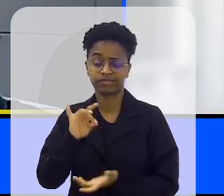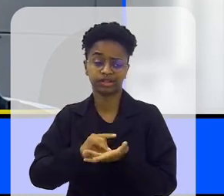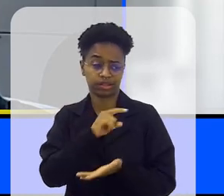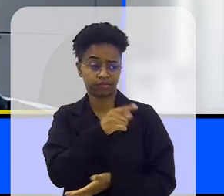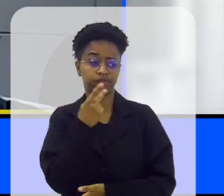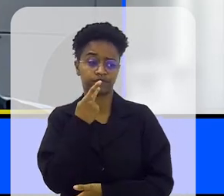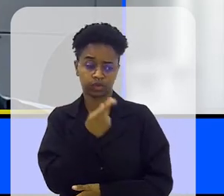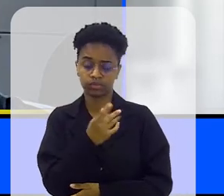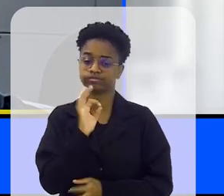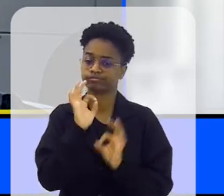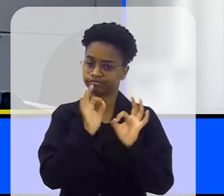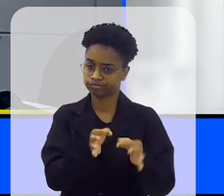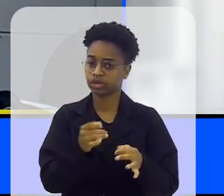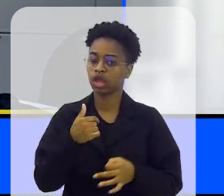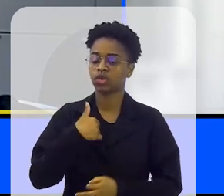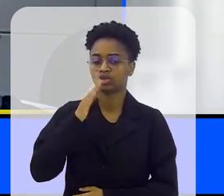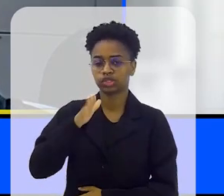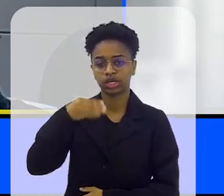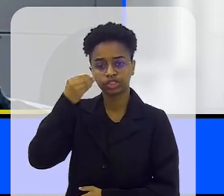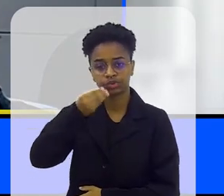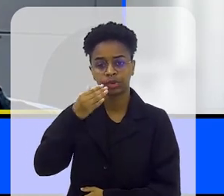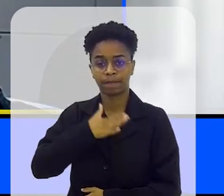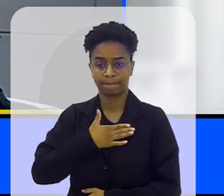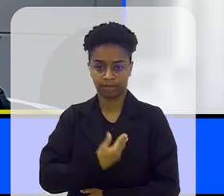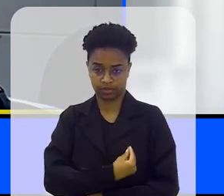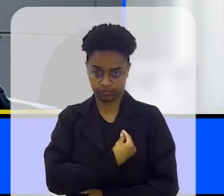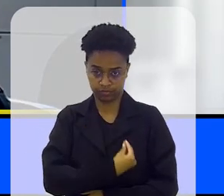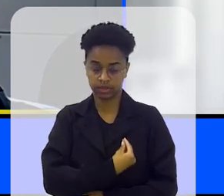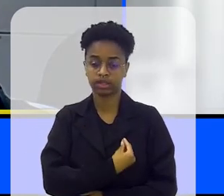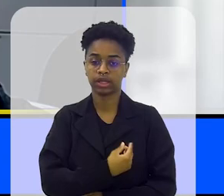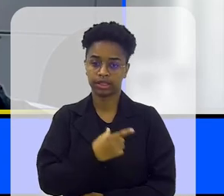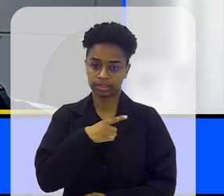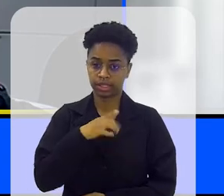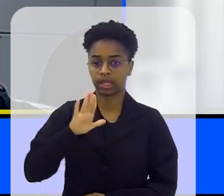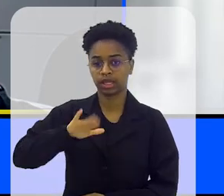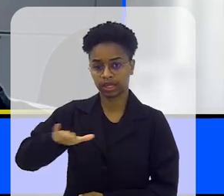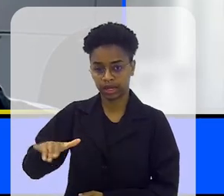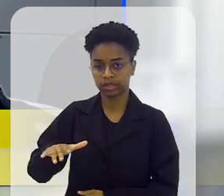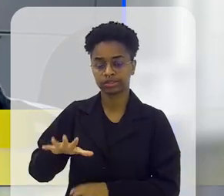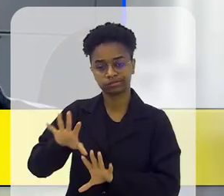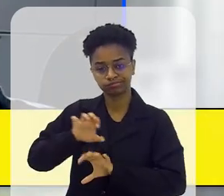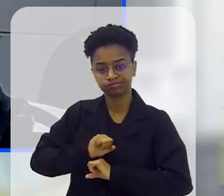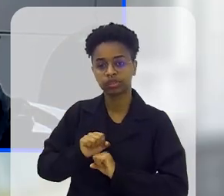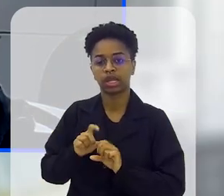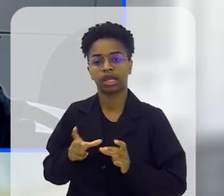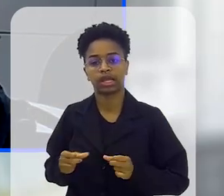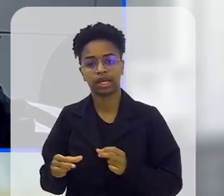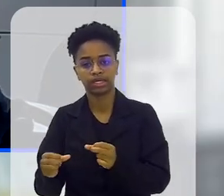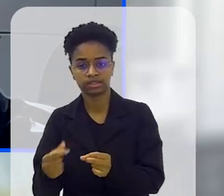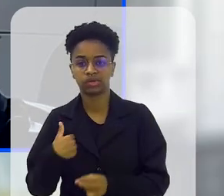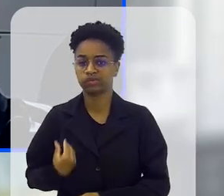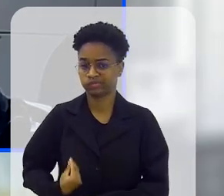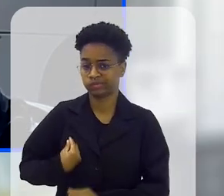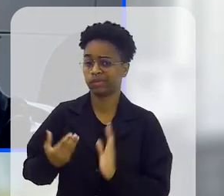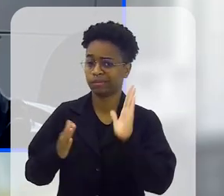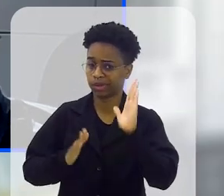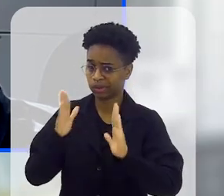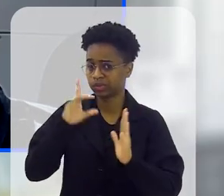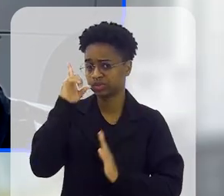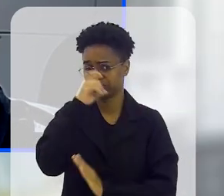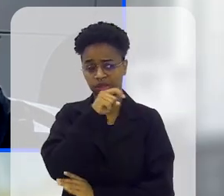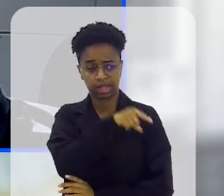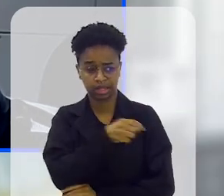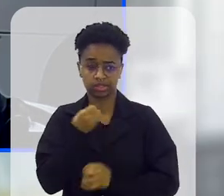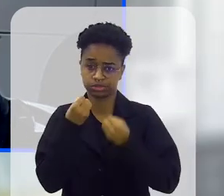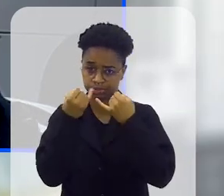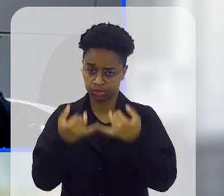ela falou tem fundamento, eu tive uma experiência na minha vida, tive uma criança com câncer, passei por essa dificuldade toda